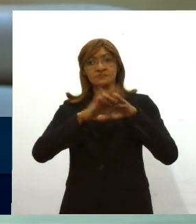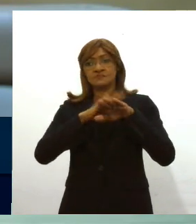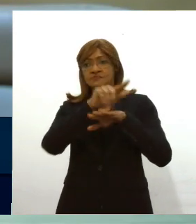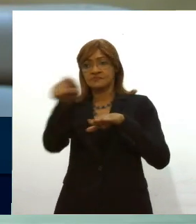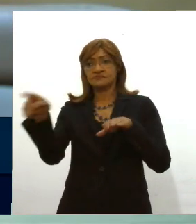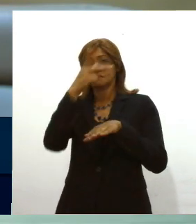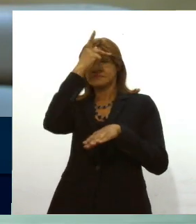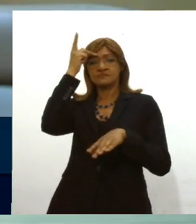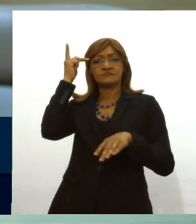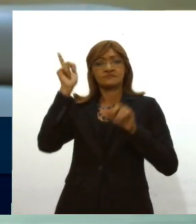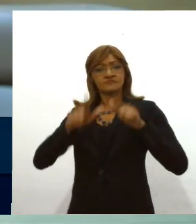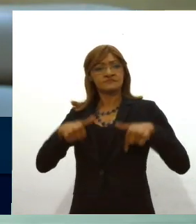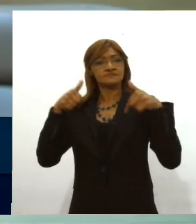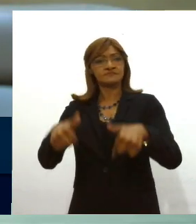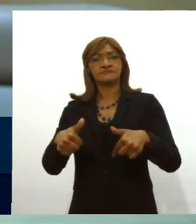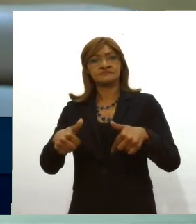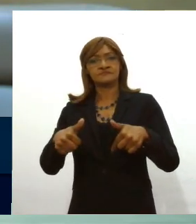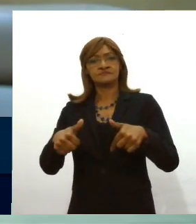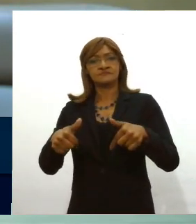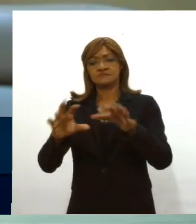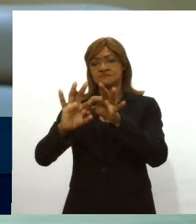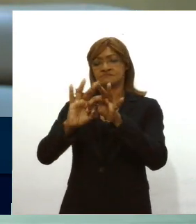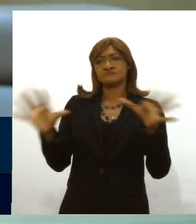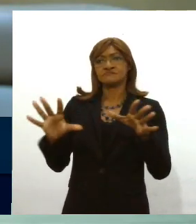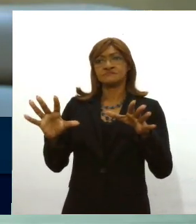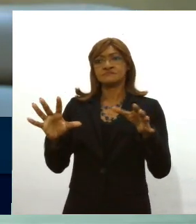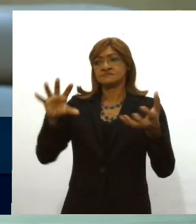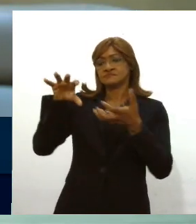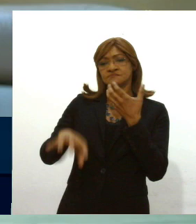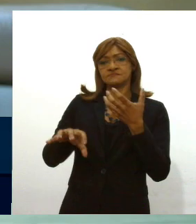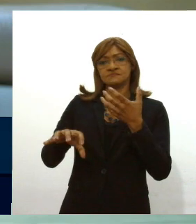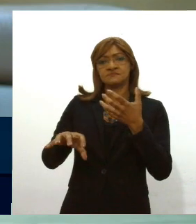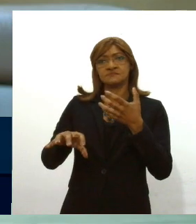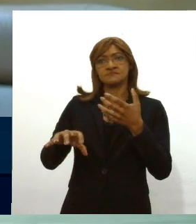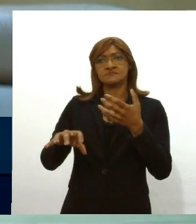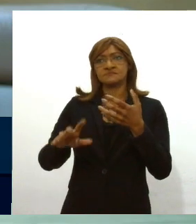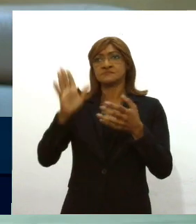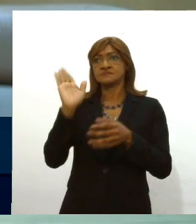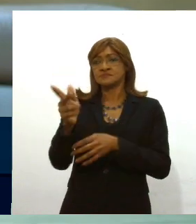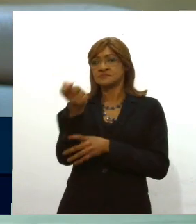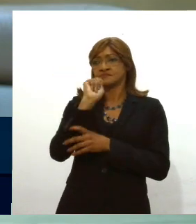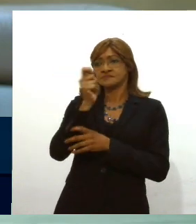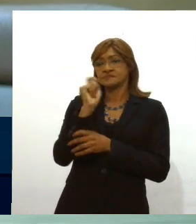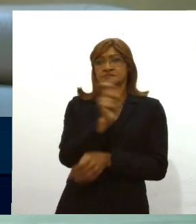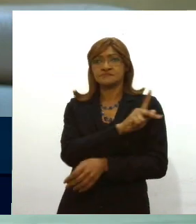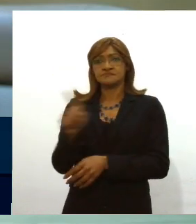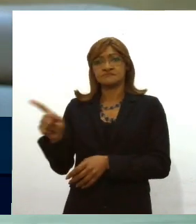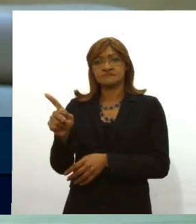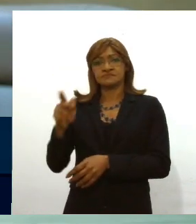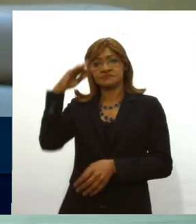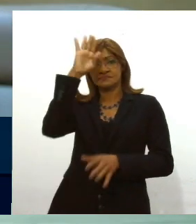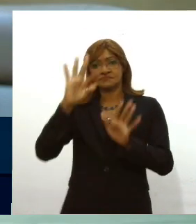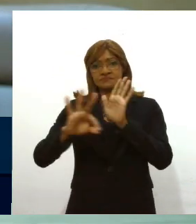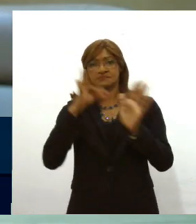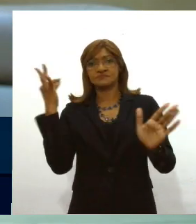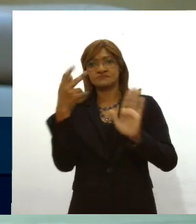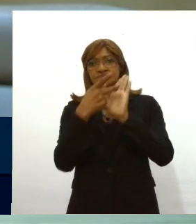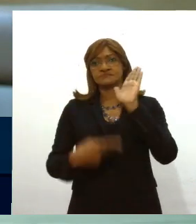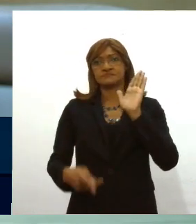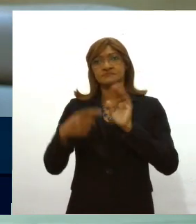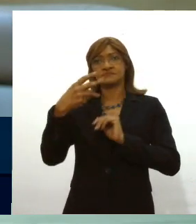estão lutando para liberar as drogas no Congresso Nacional lutando para que o presidente paute o PL